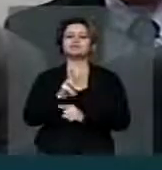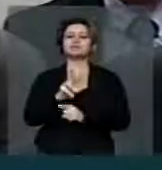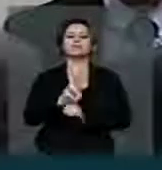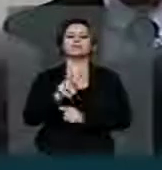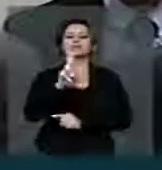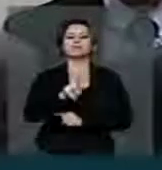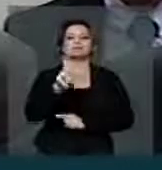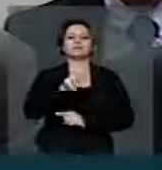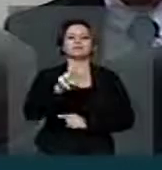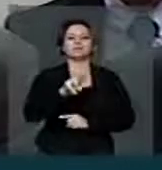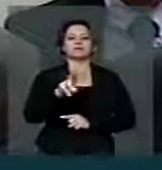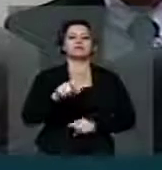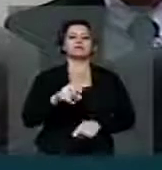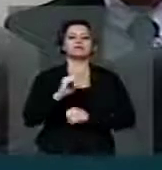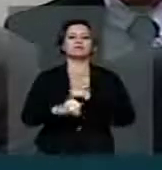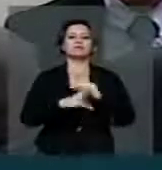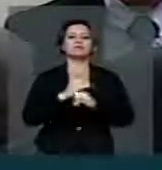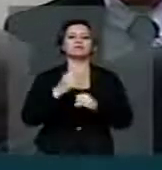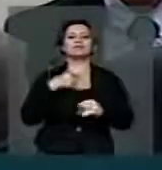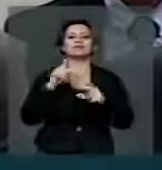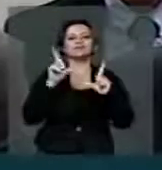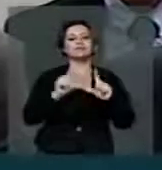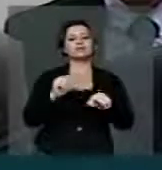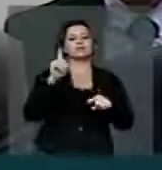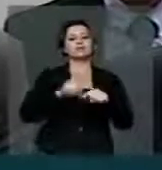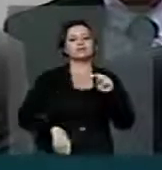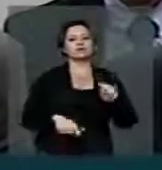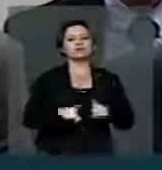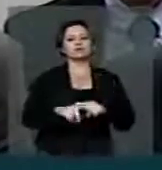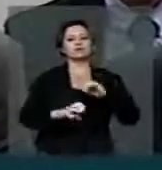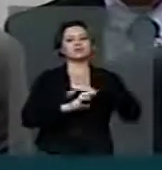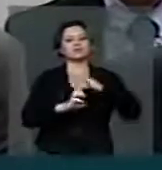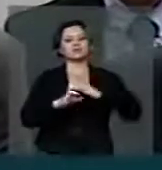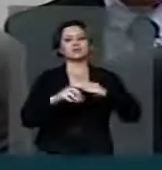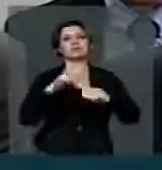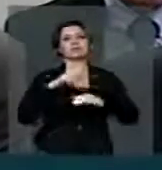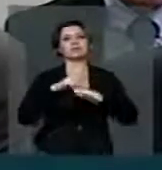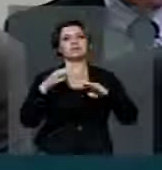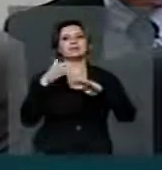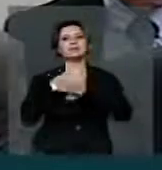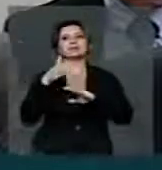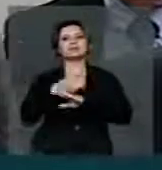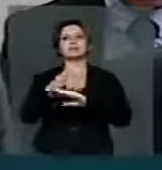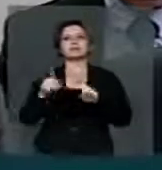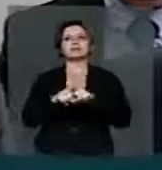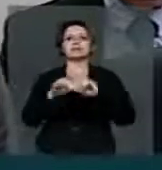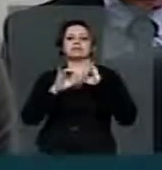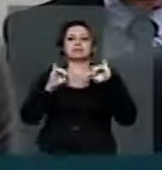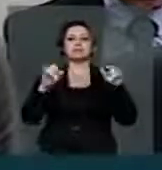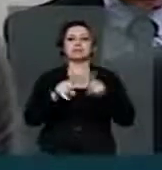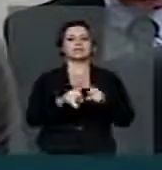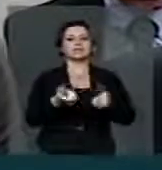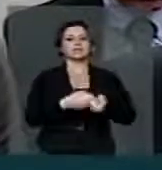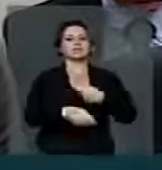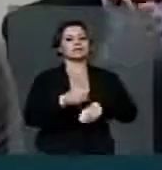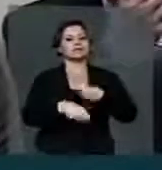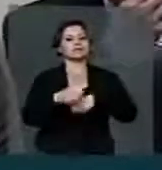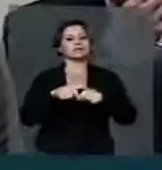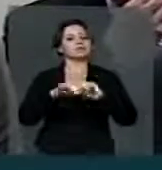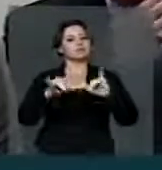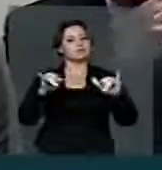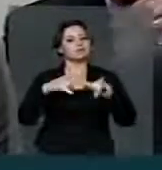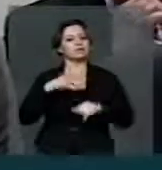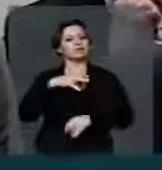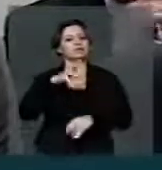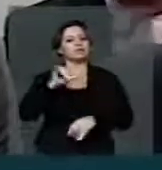internauta brasileiro. Ele coíbe a colaboração de empresas que tenham acesso a esses dados no fornecimento desses dados. Ele